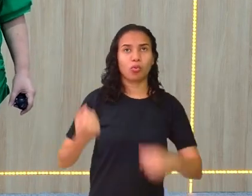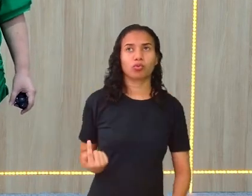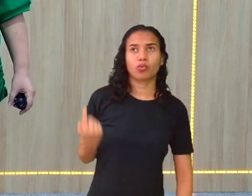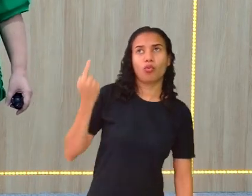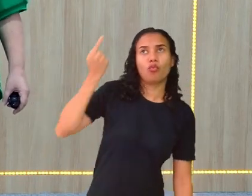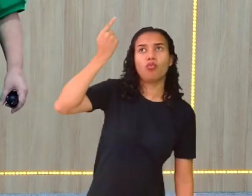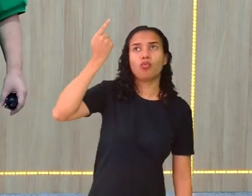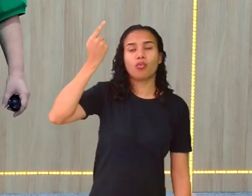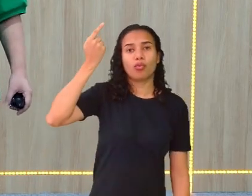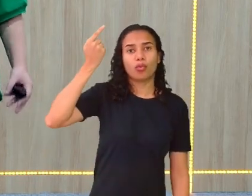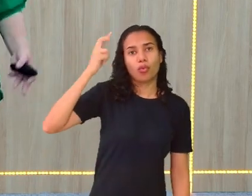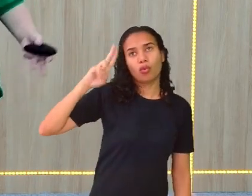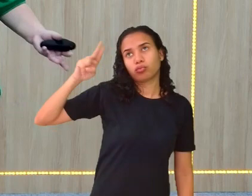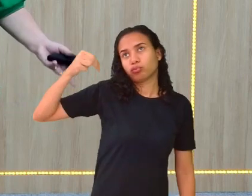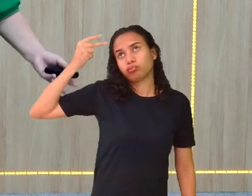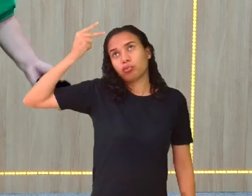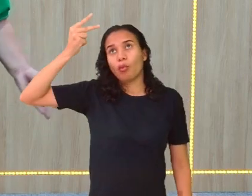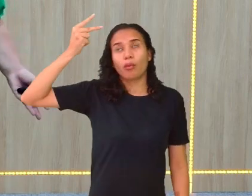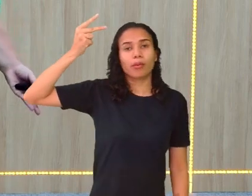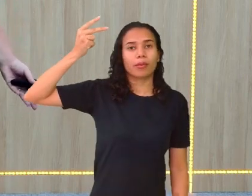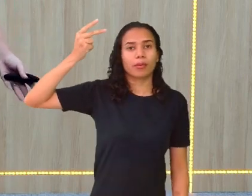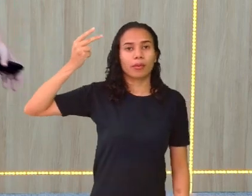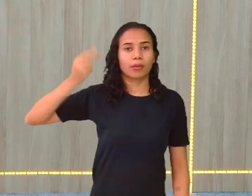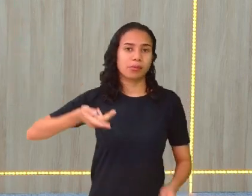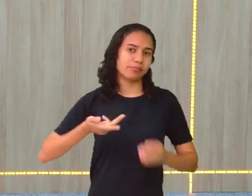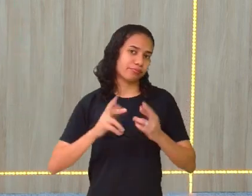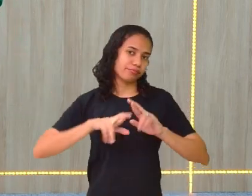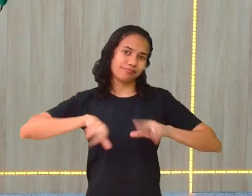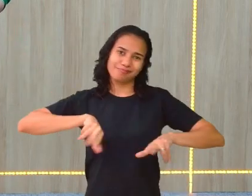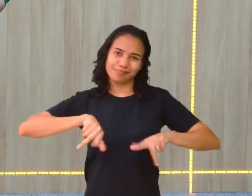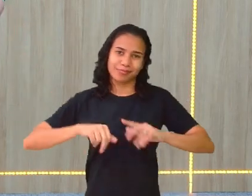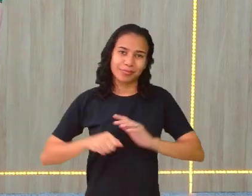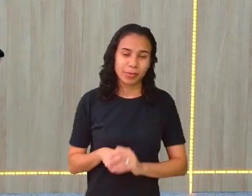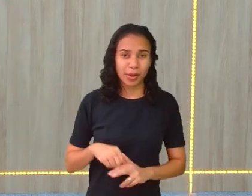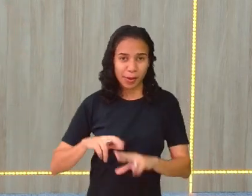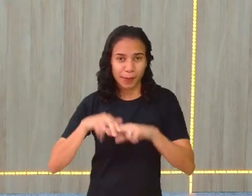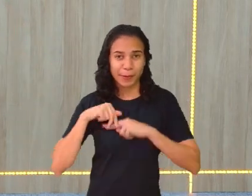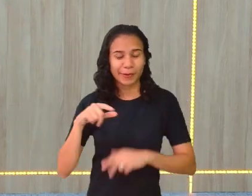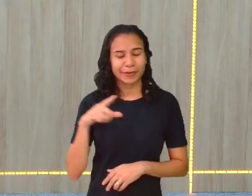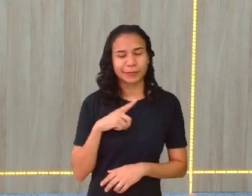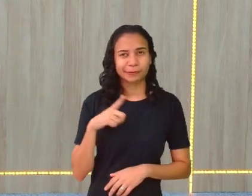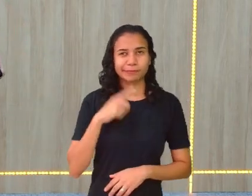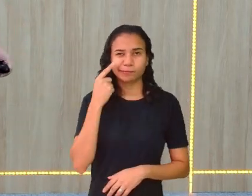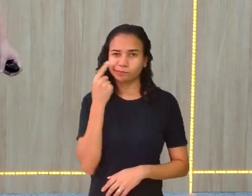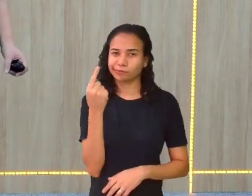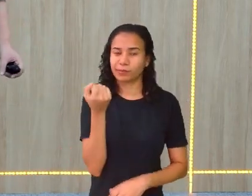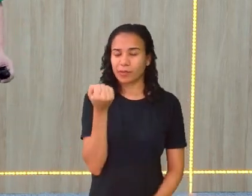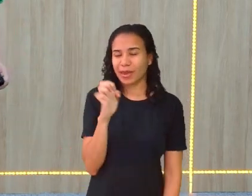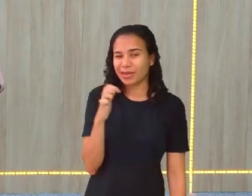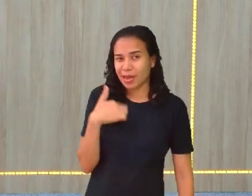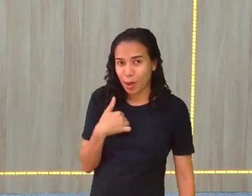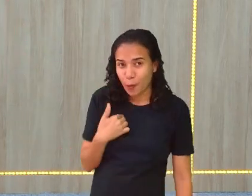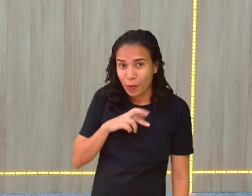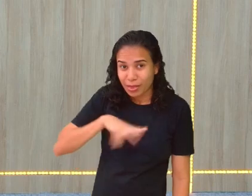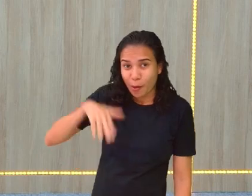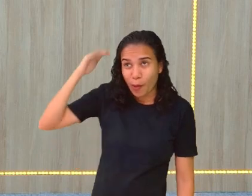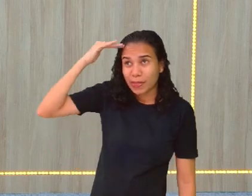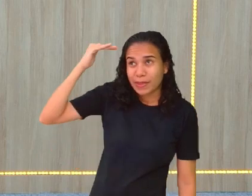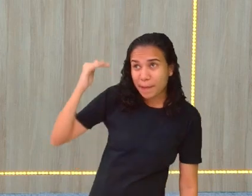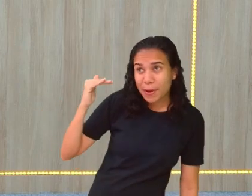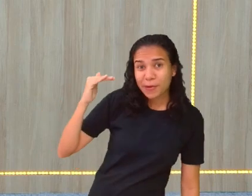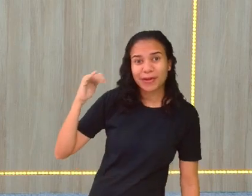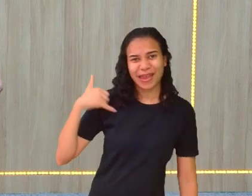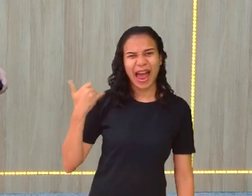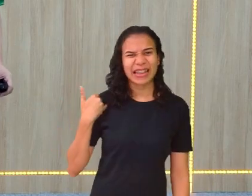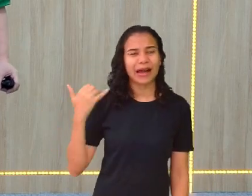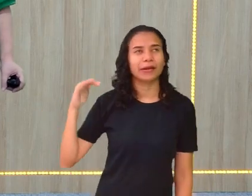ou todo mundo dois e na verdade isso não existe, né? Então você tem, se eu não diminuir, porque a gente diminui